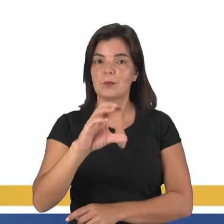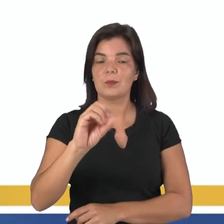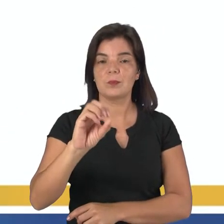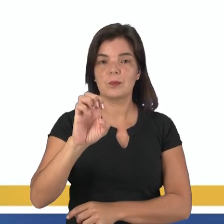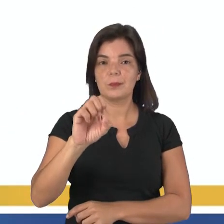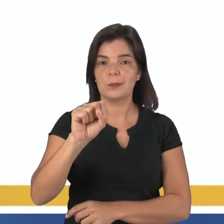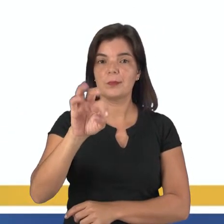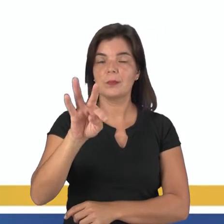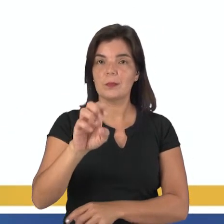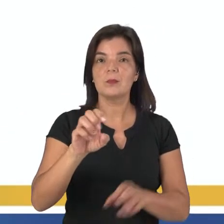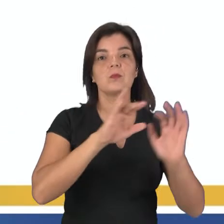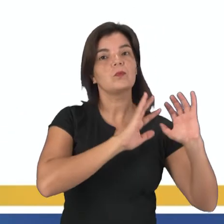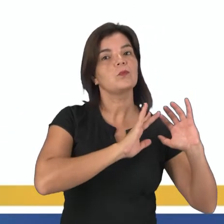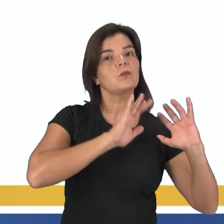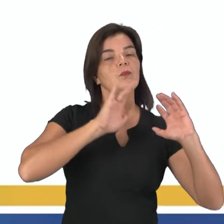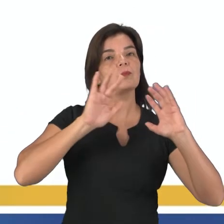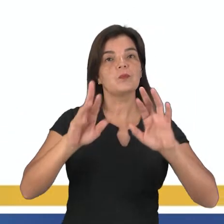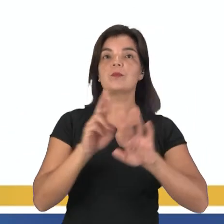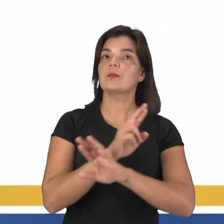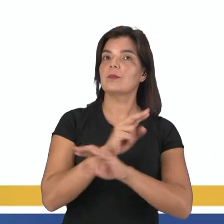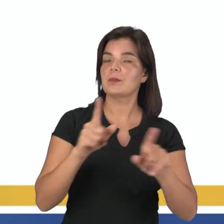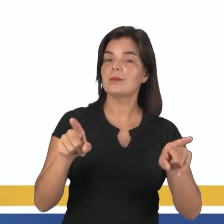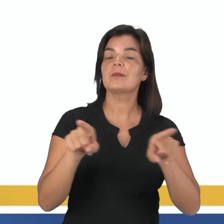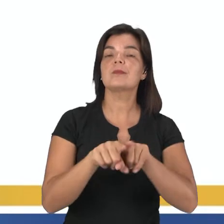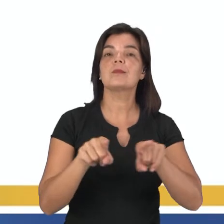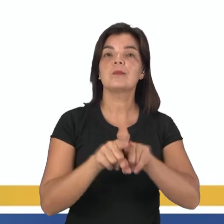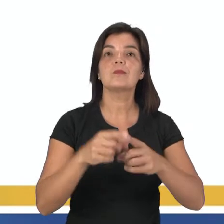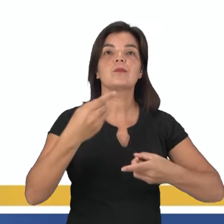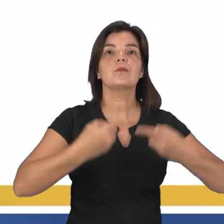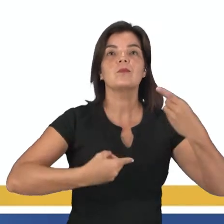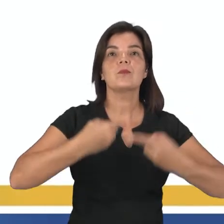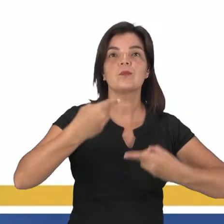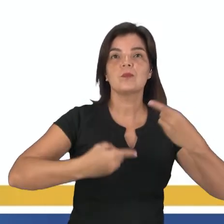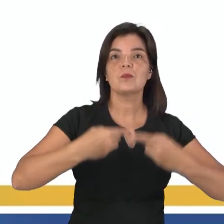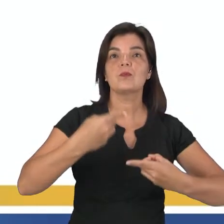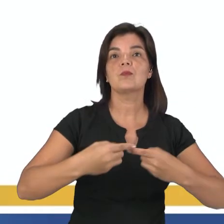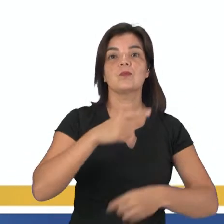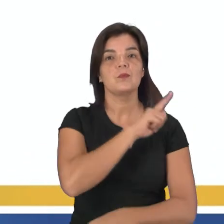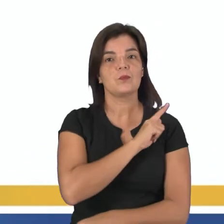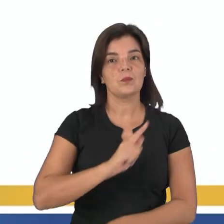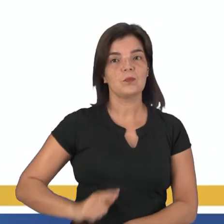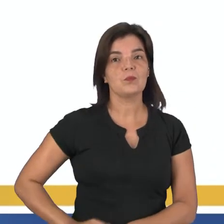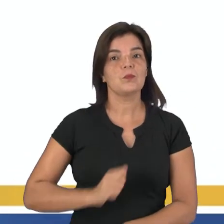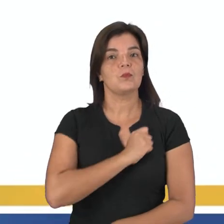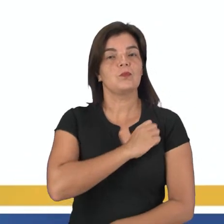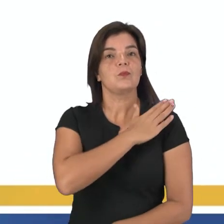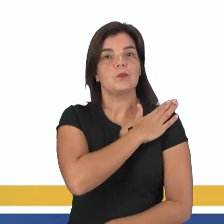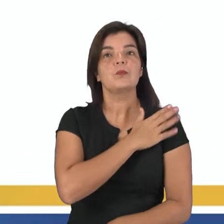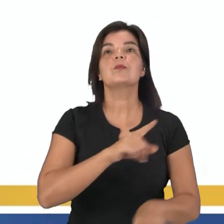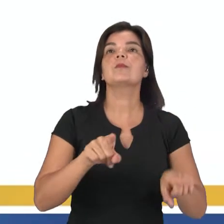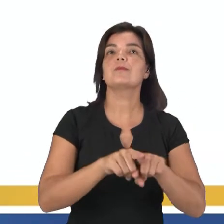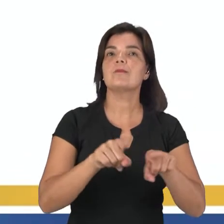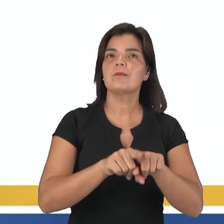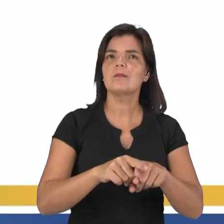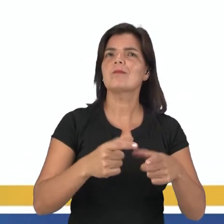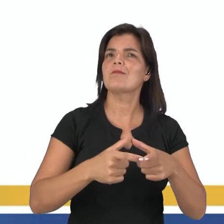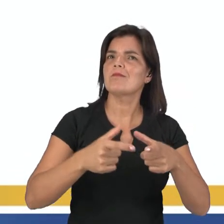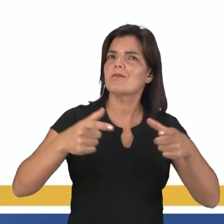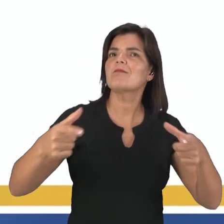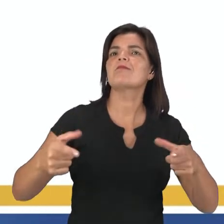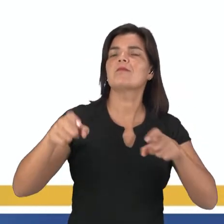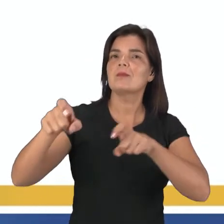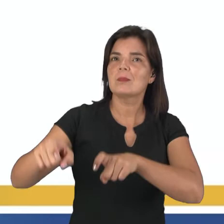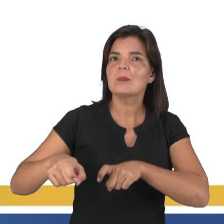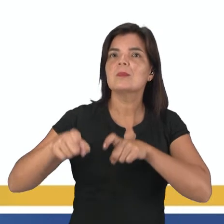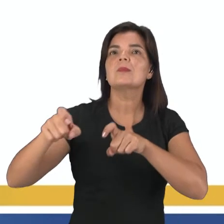uma forma de migração diferente. Isso se deu devido à política adotada pelo governo militar que financiou grandes